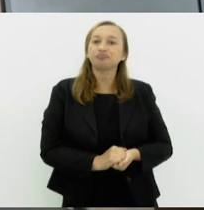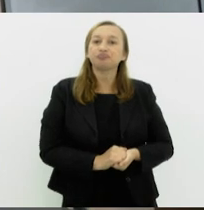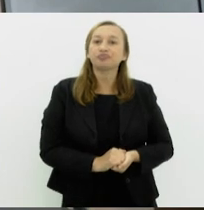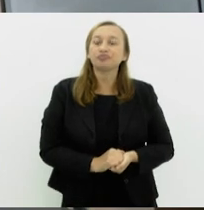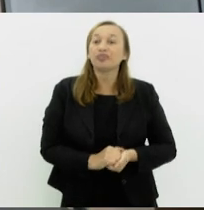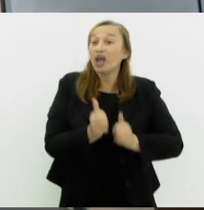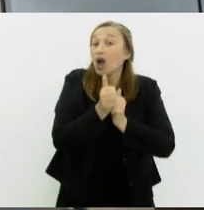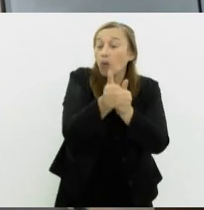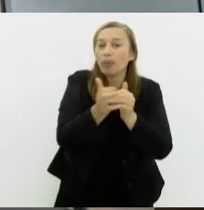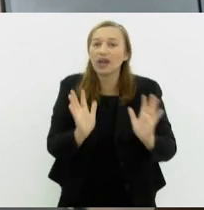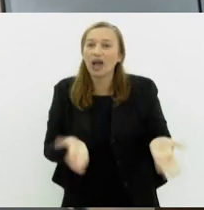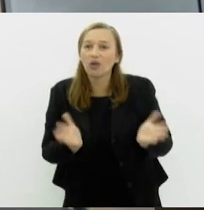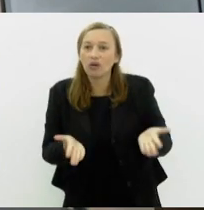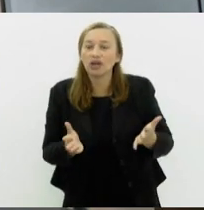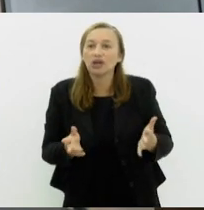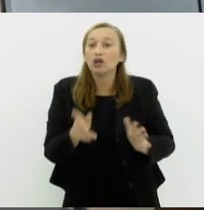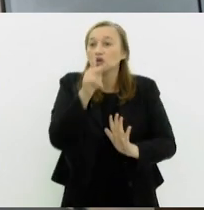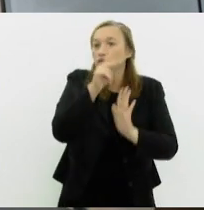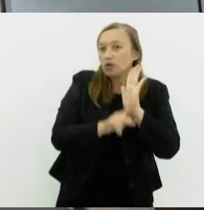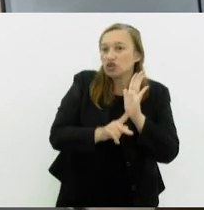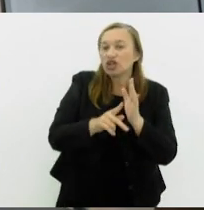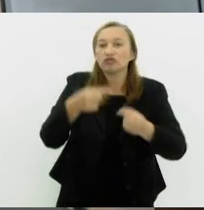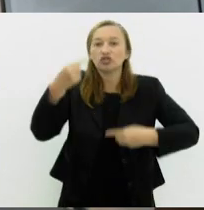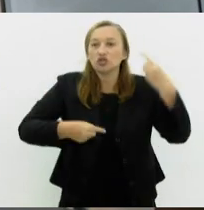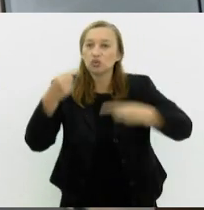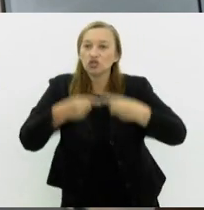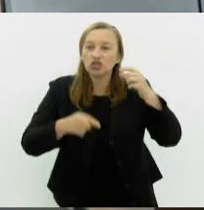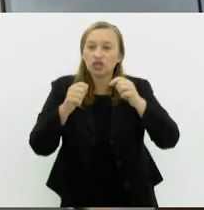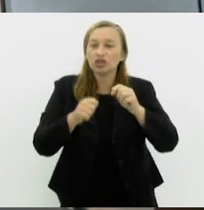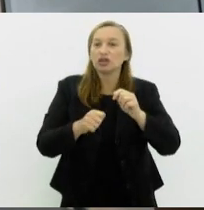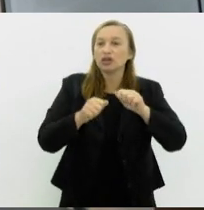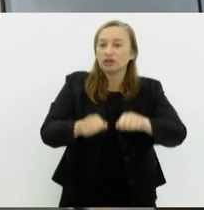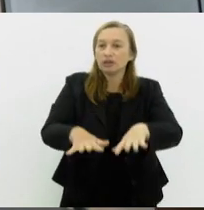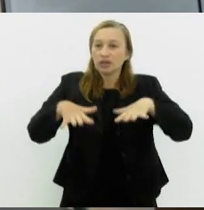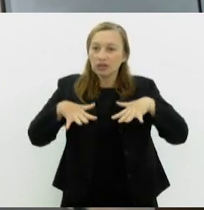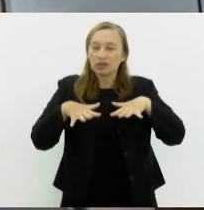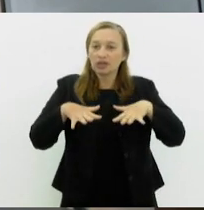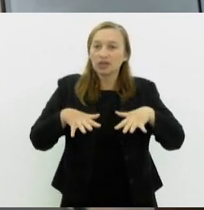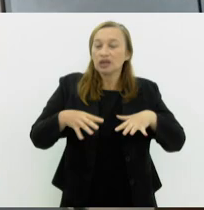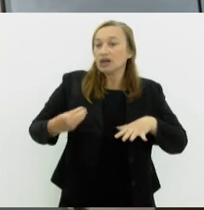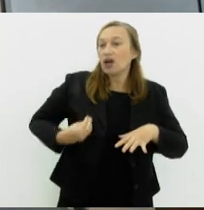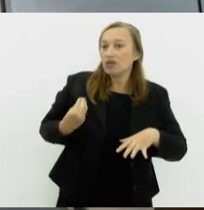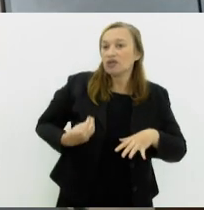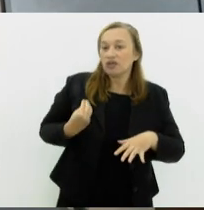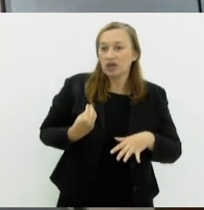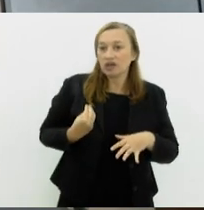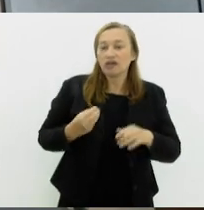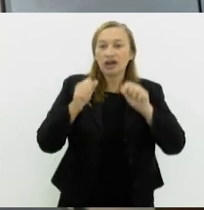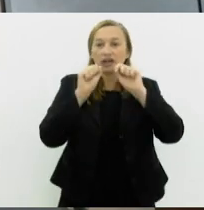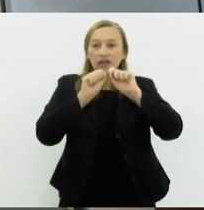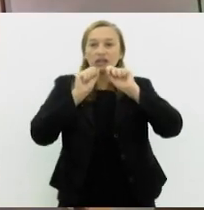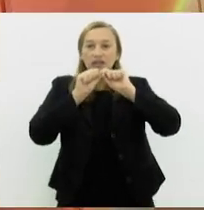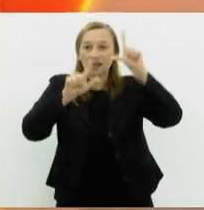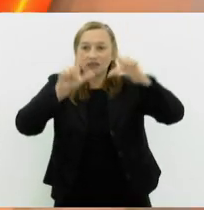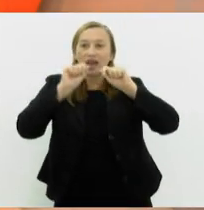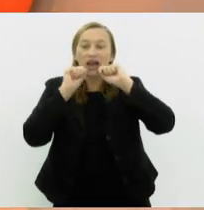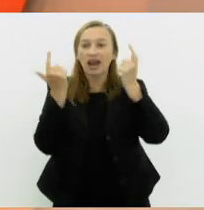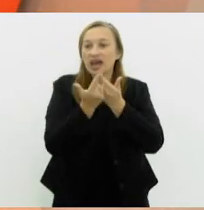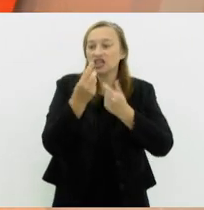Acompanhe agora os projetos que serão discutidos no plenário com transmissão ao vivo da TV Alerja a partir das 3 da tarde.